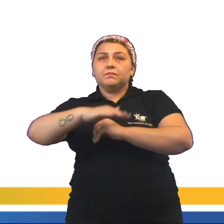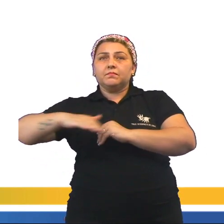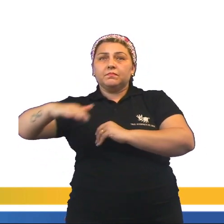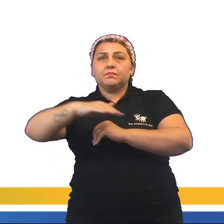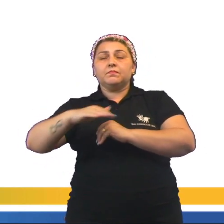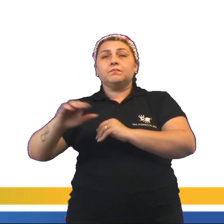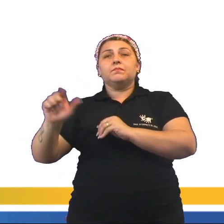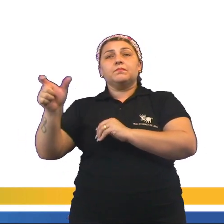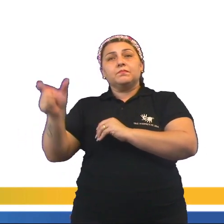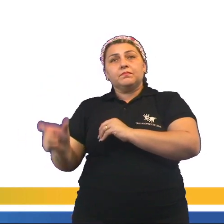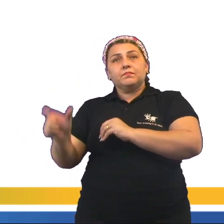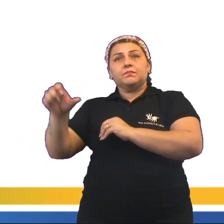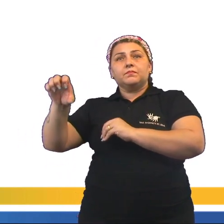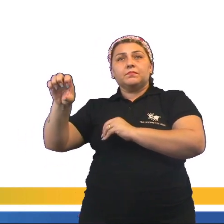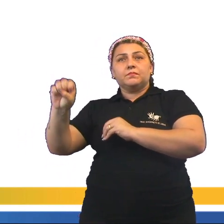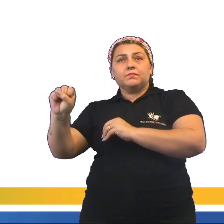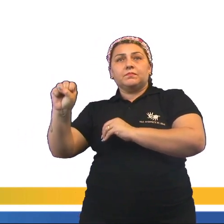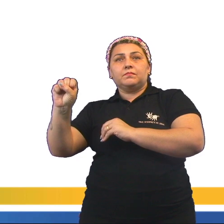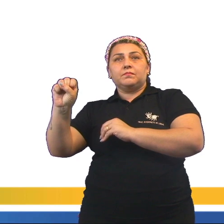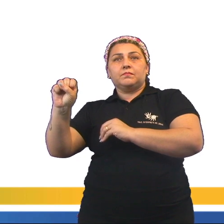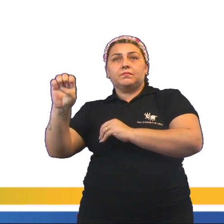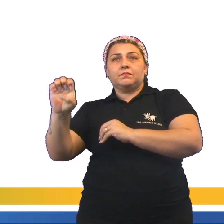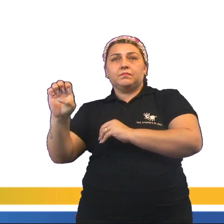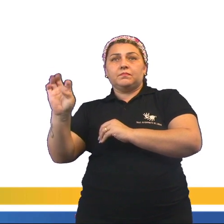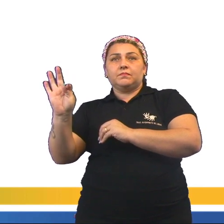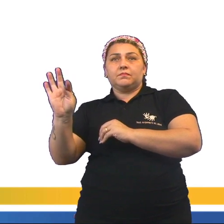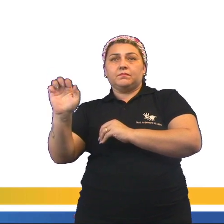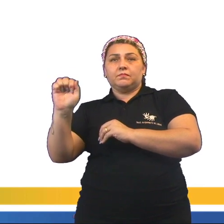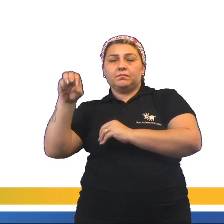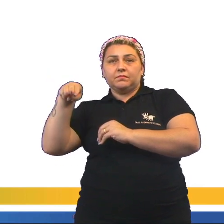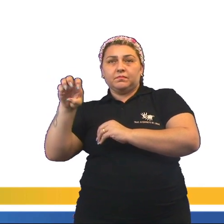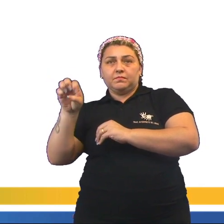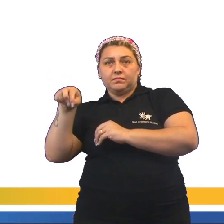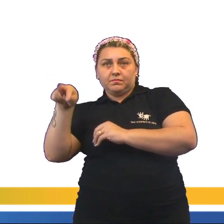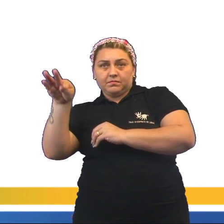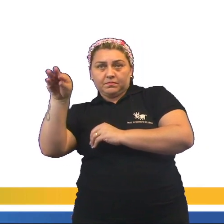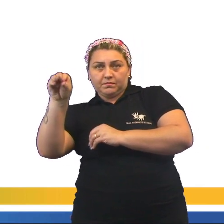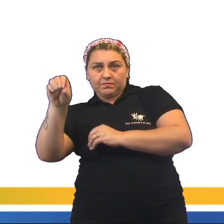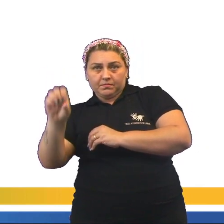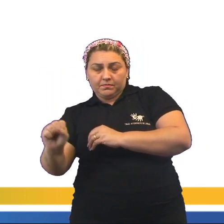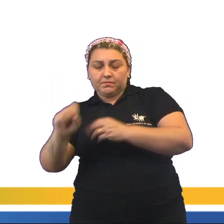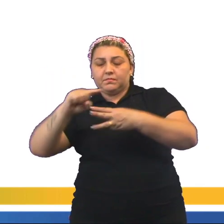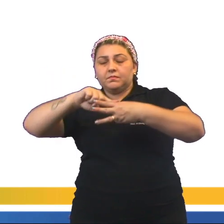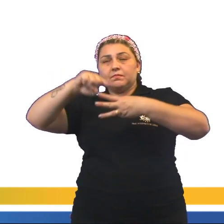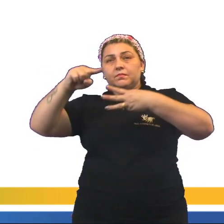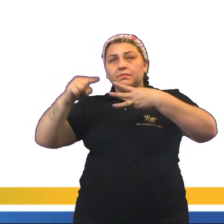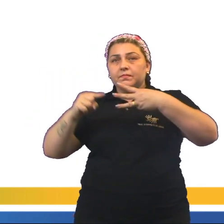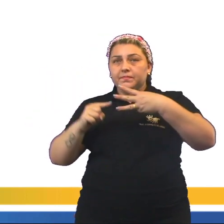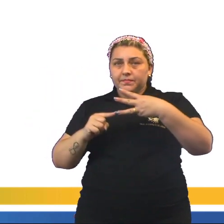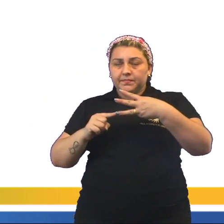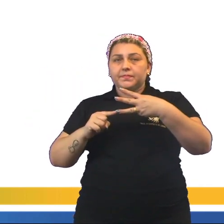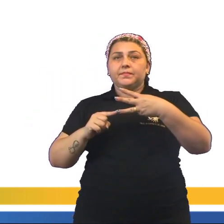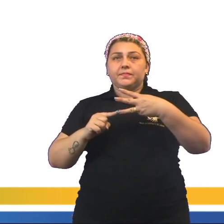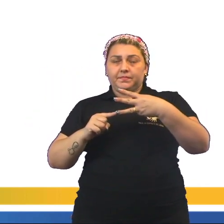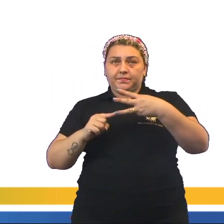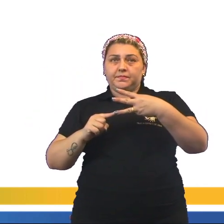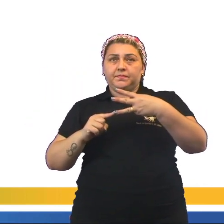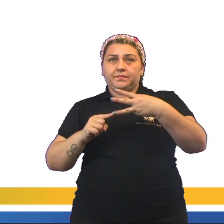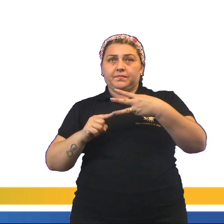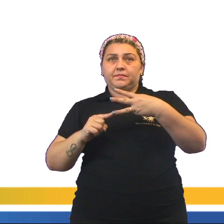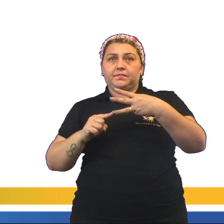e o outro termo refere-se a estamentos. Então são três tipos de